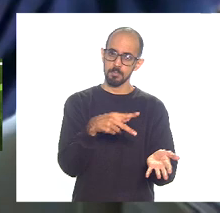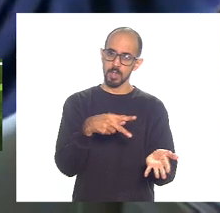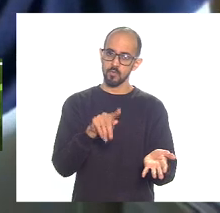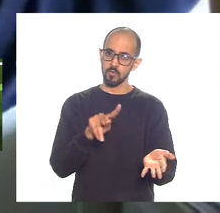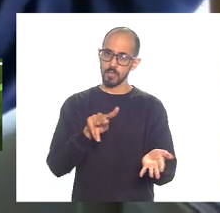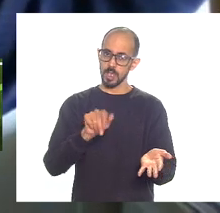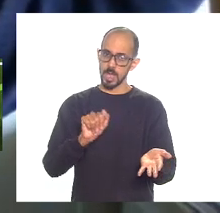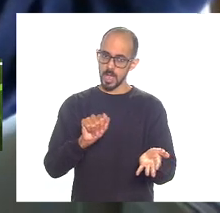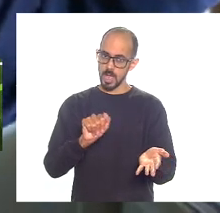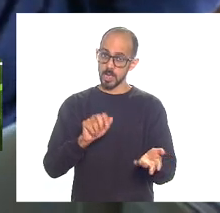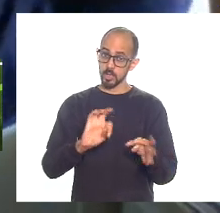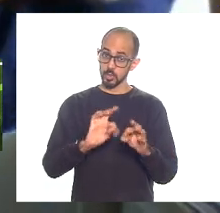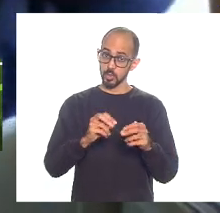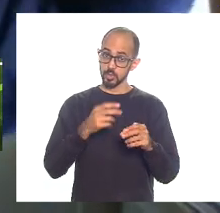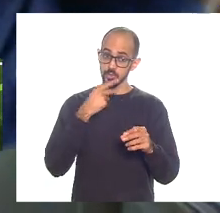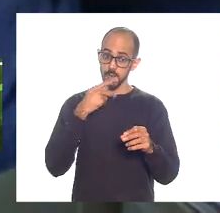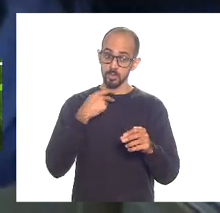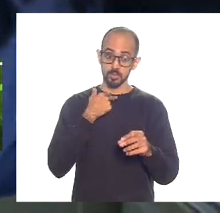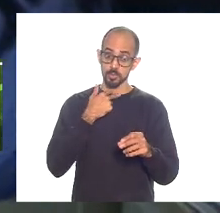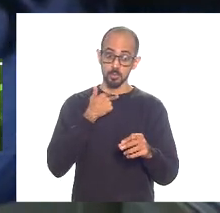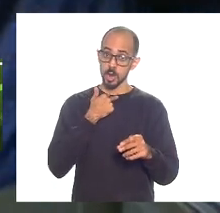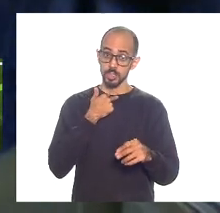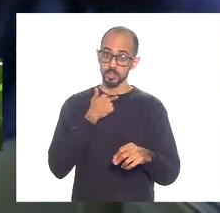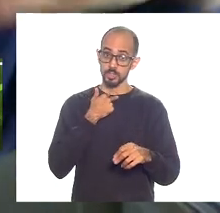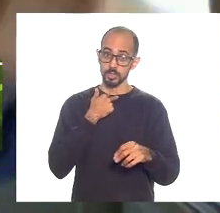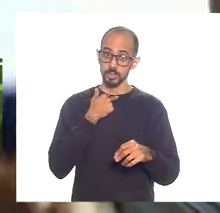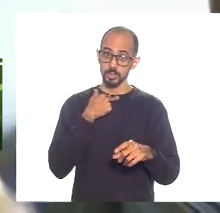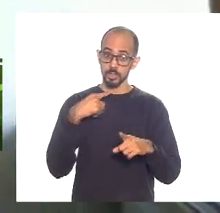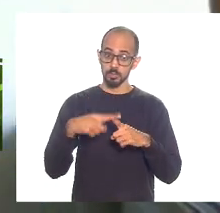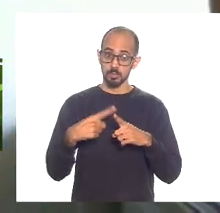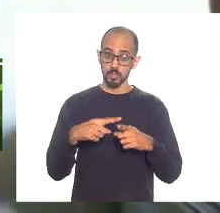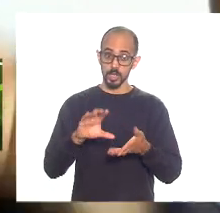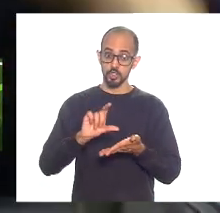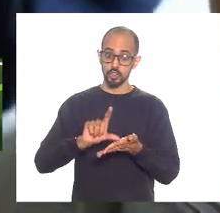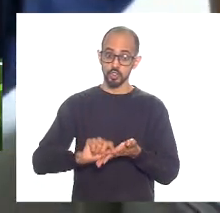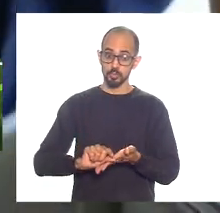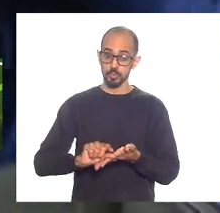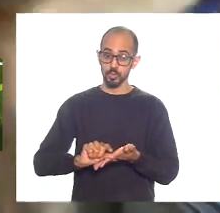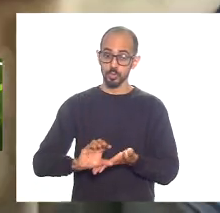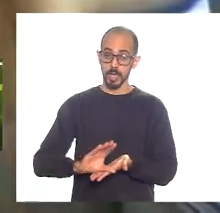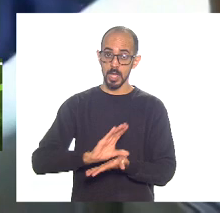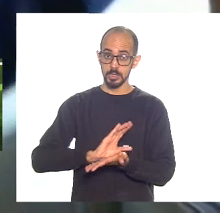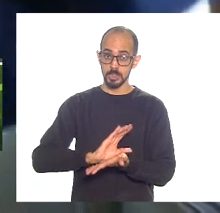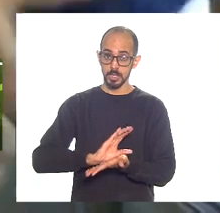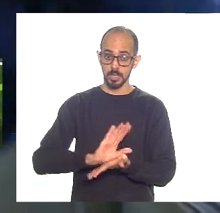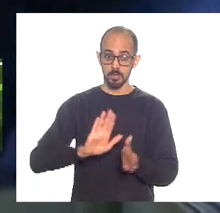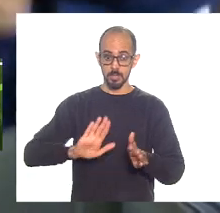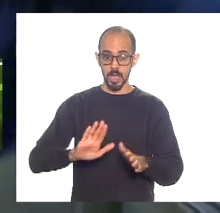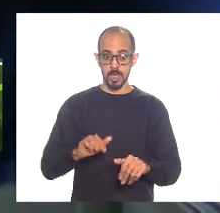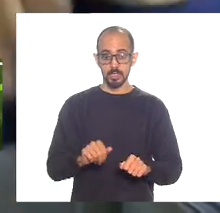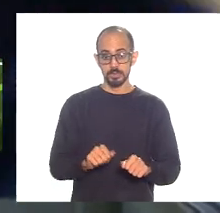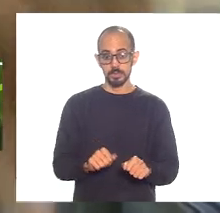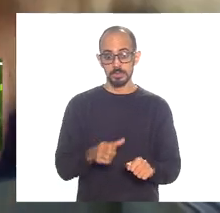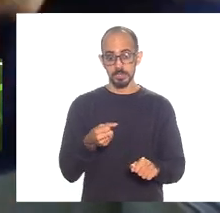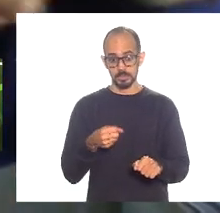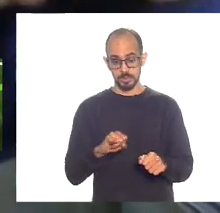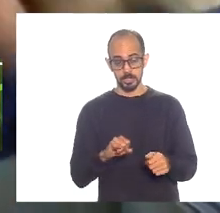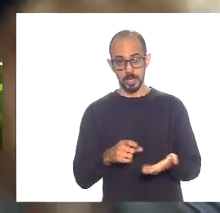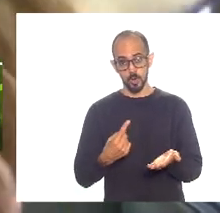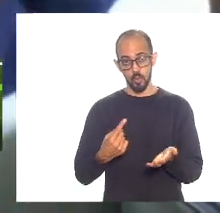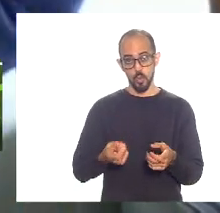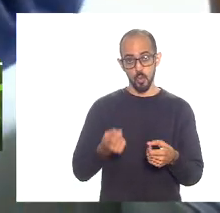para a boca do mundo e diz que não pode porque reduz a receita mas pode tendo convênio com o CONFAZ